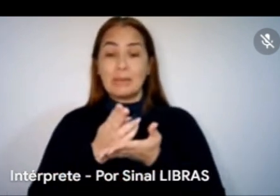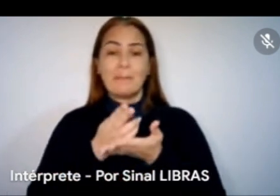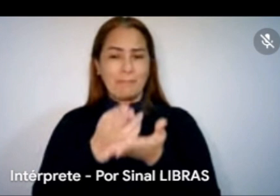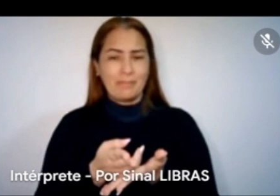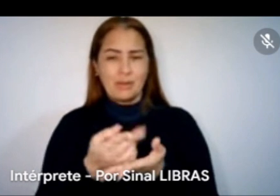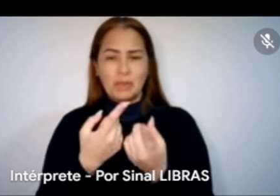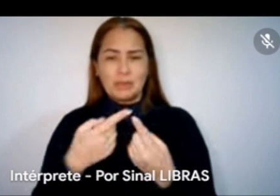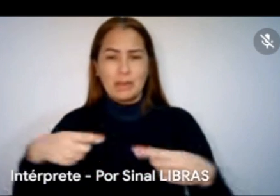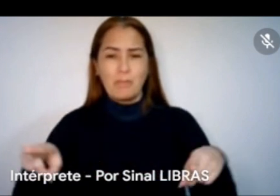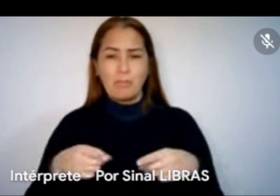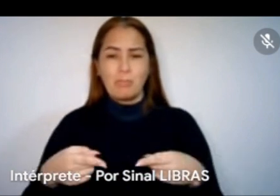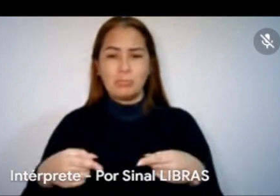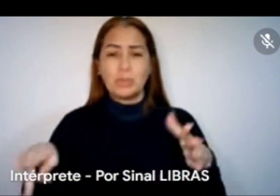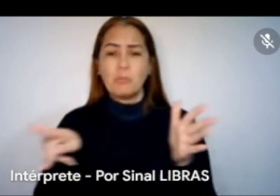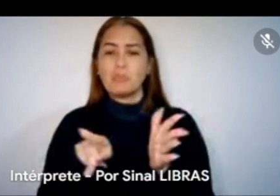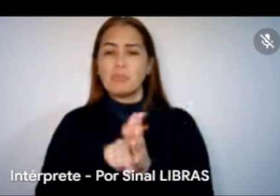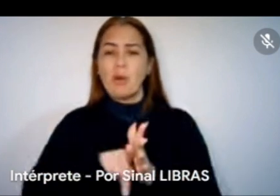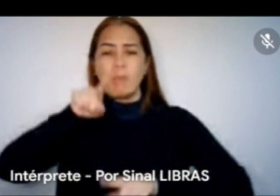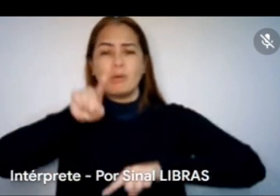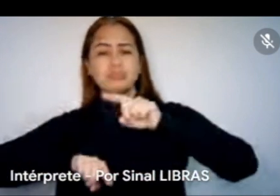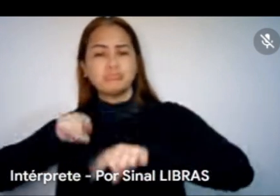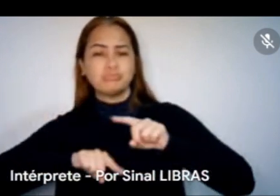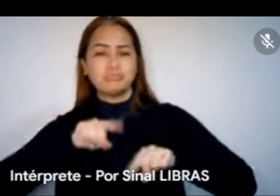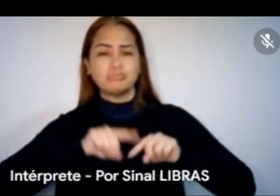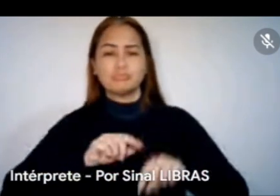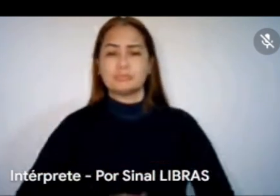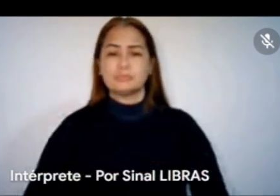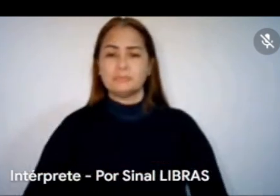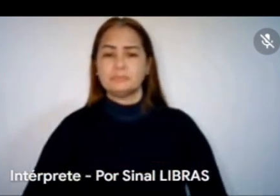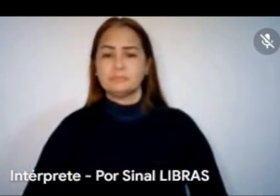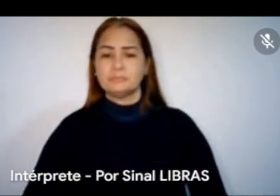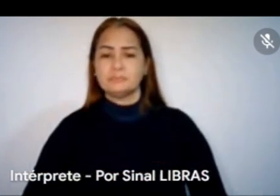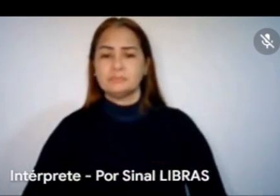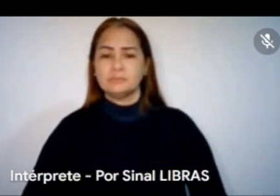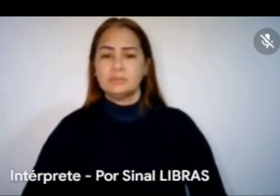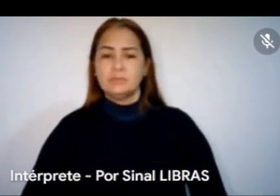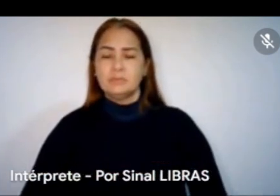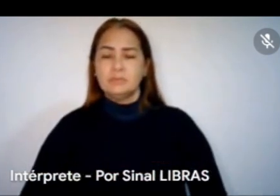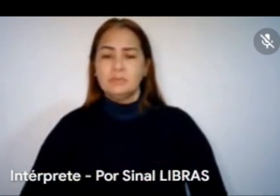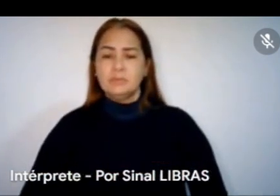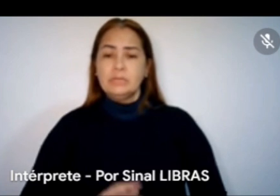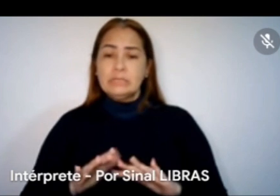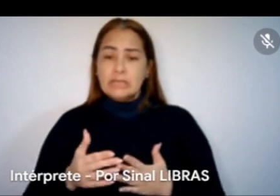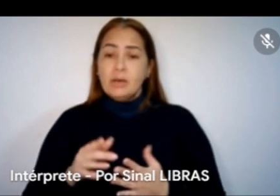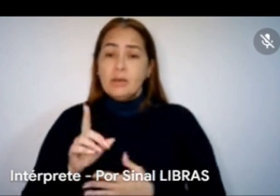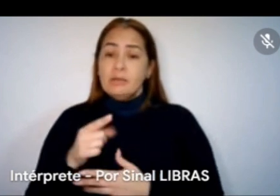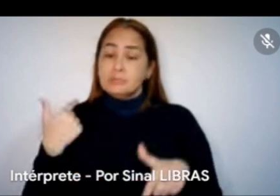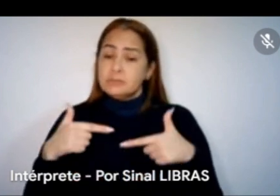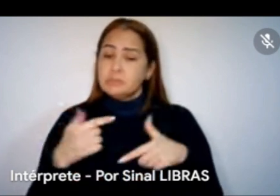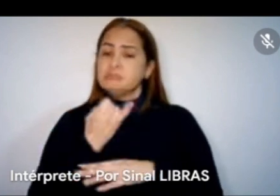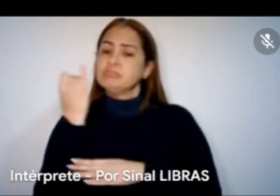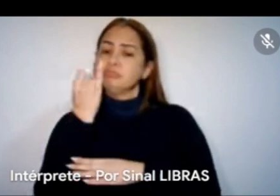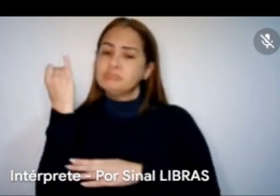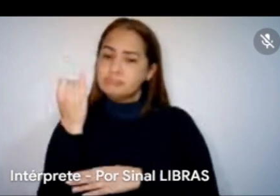E aí, obviamente, dentro de uma proporcionalidade, né? Esses trabalhos mais importantes, a gente está segmentando